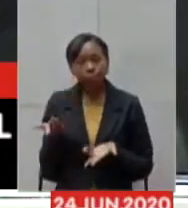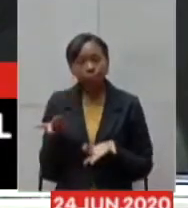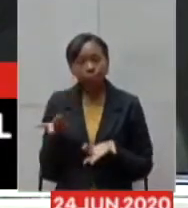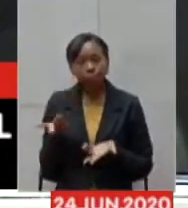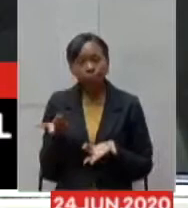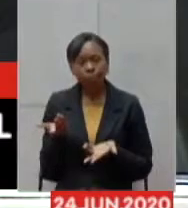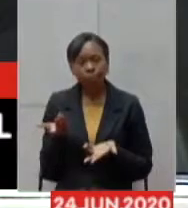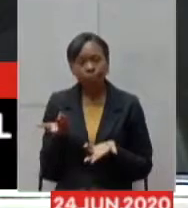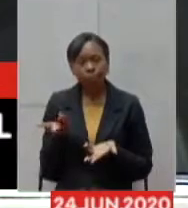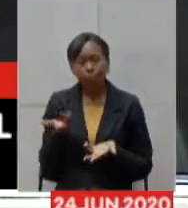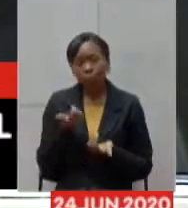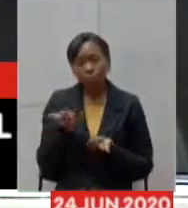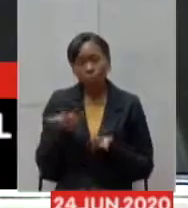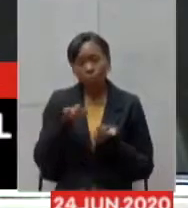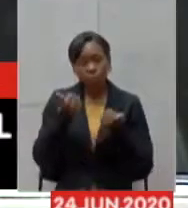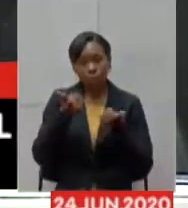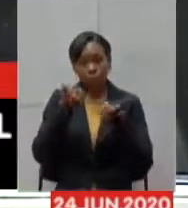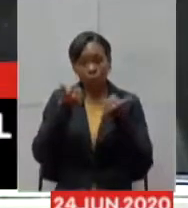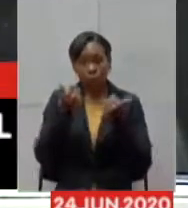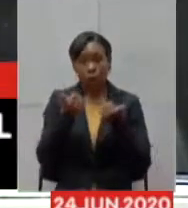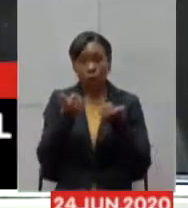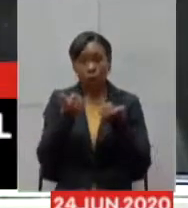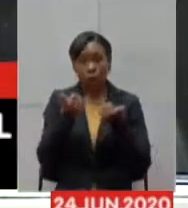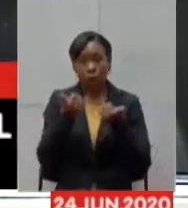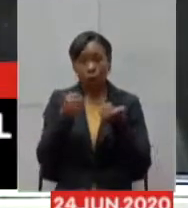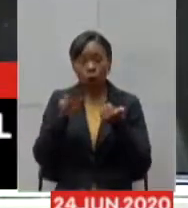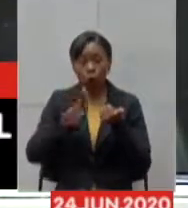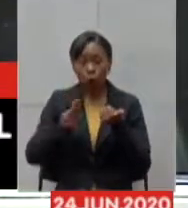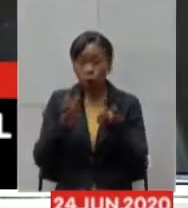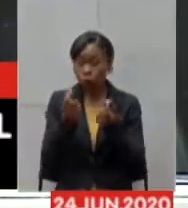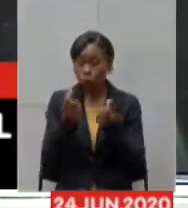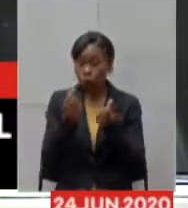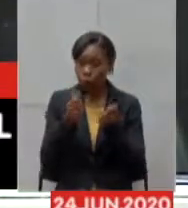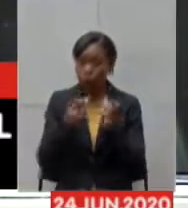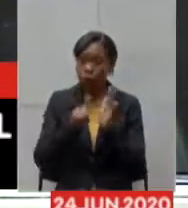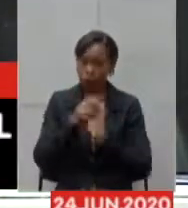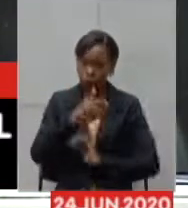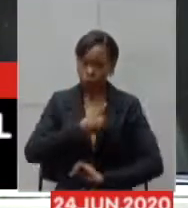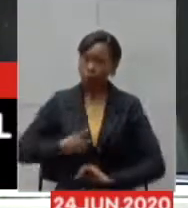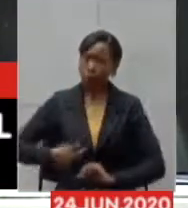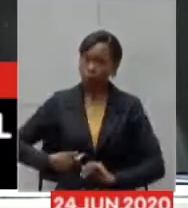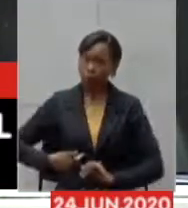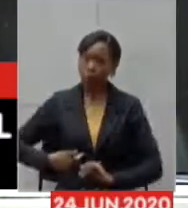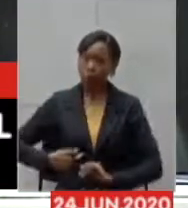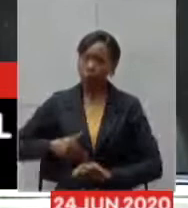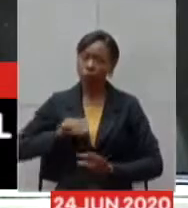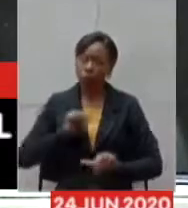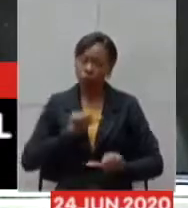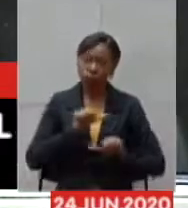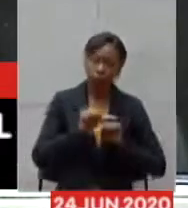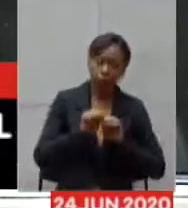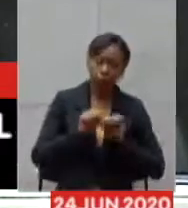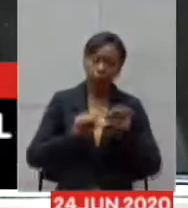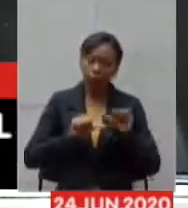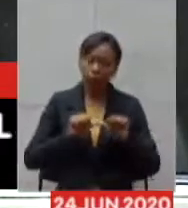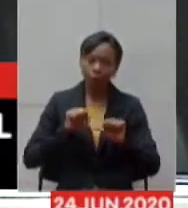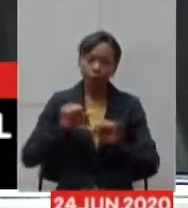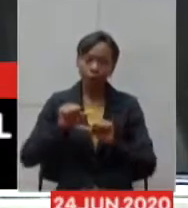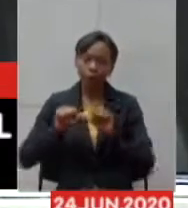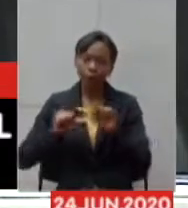o melhor uso do recurso público e tudo foi mudando pela dinâmica do próprio processo